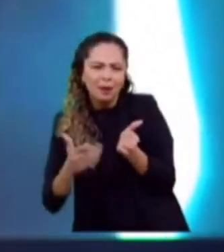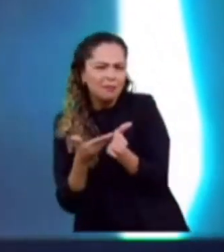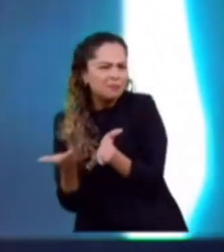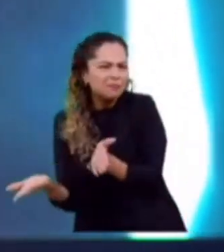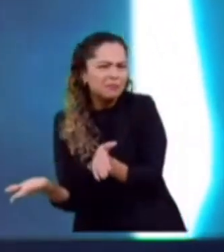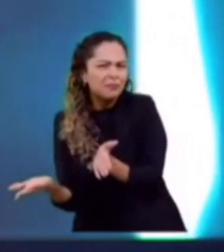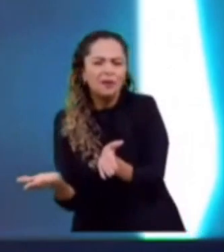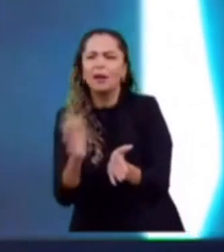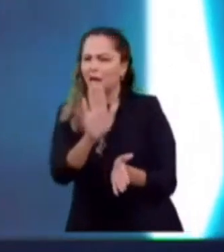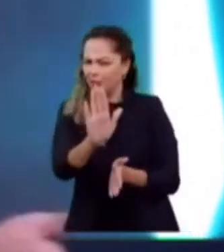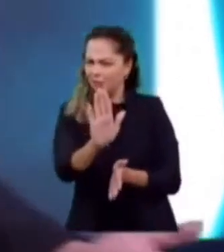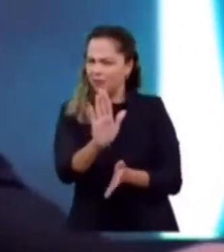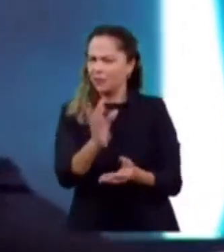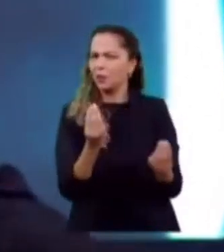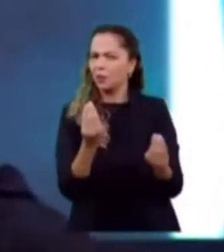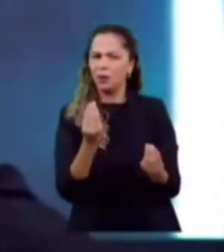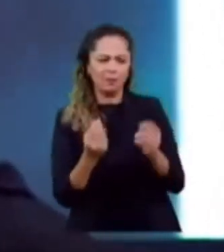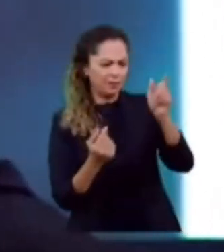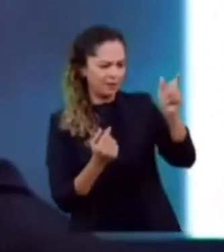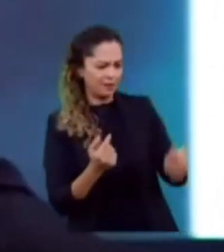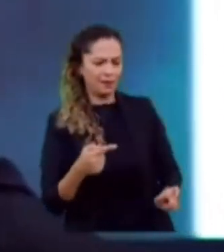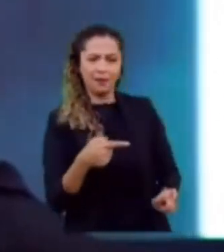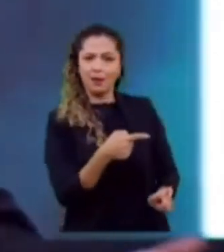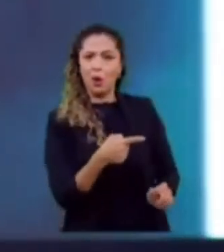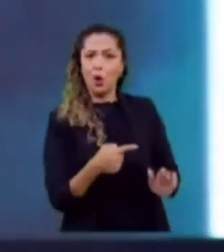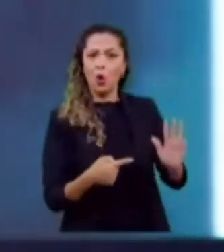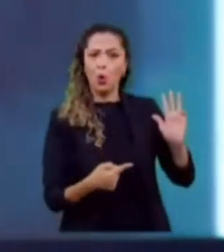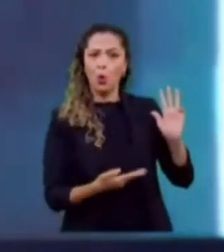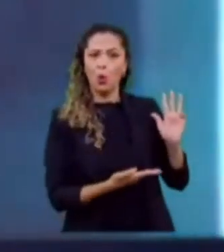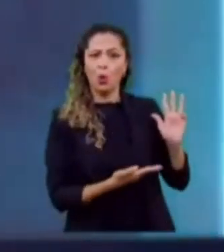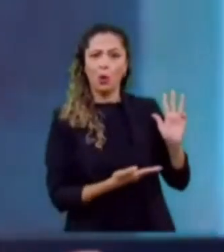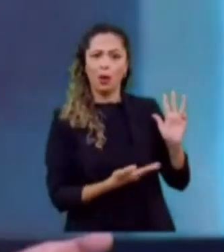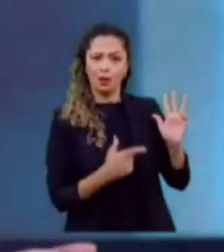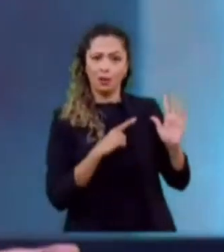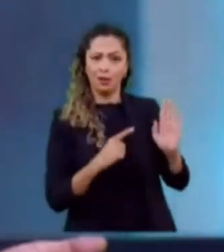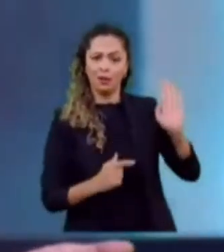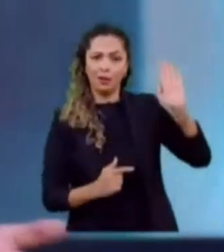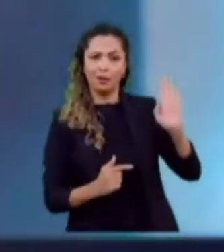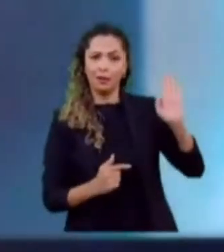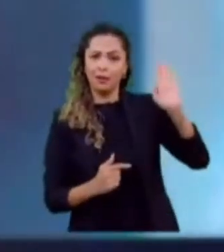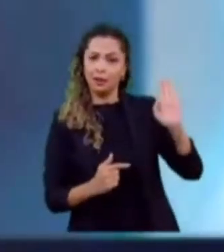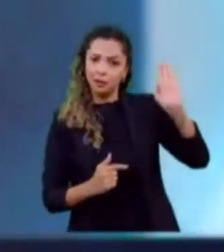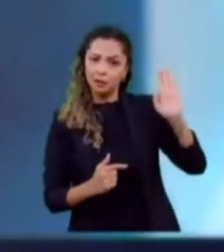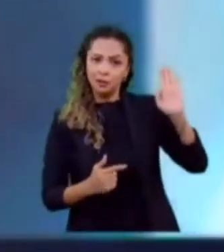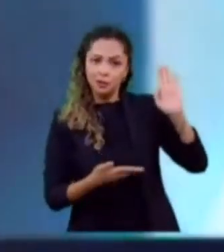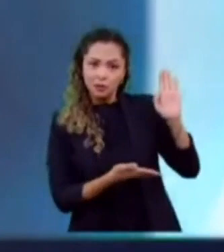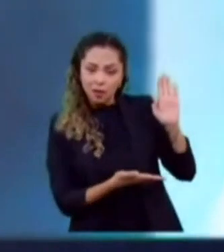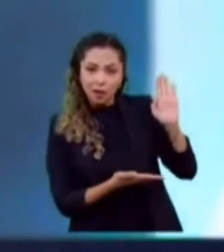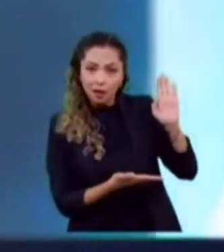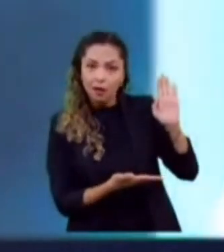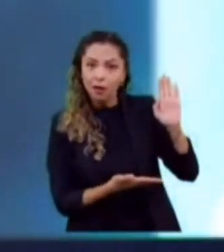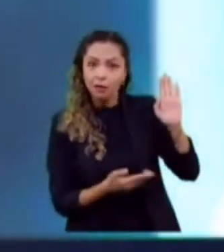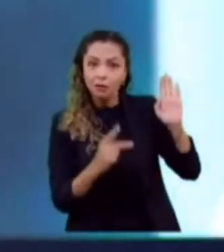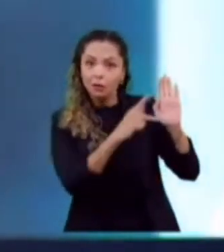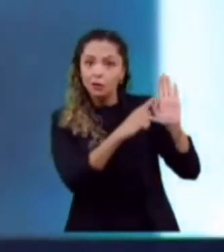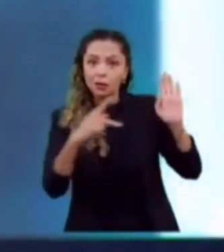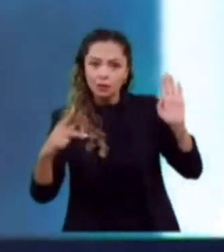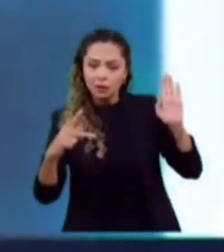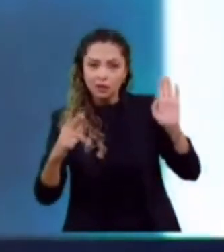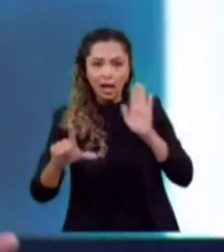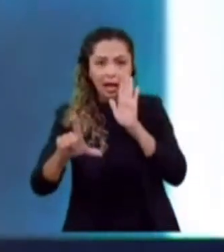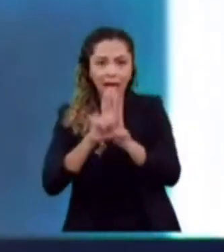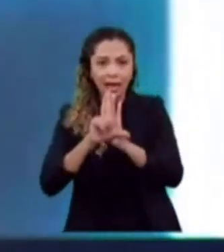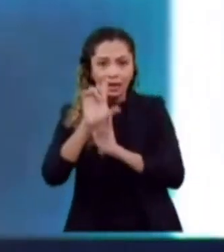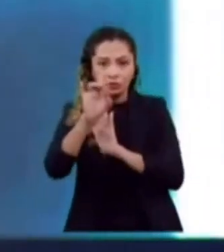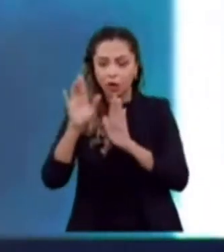Lula da Silva, está como candidato a presidente da República? A lei só vale para um e outros não? Ele deveria também